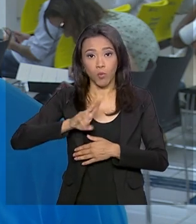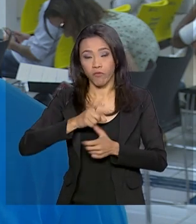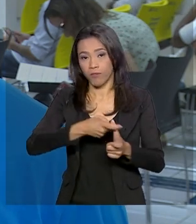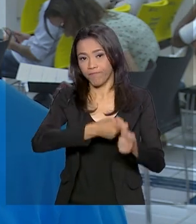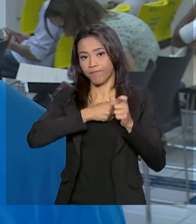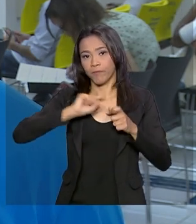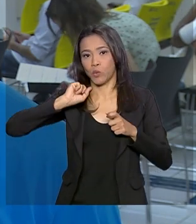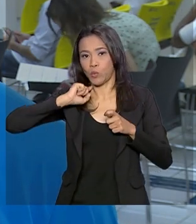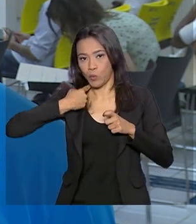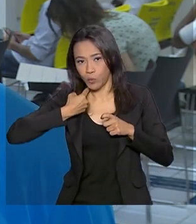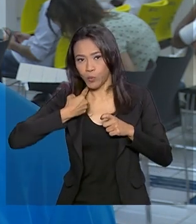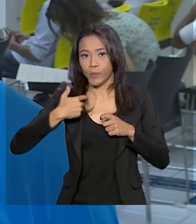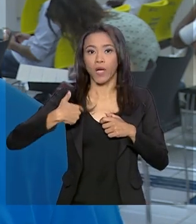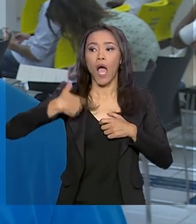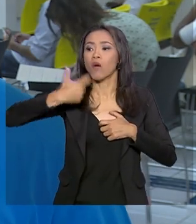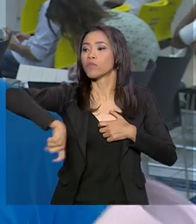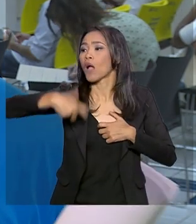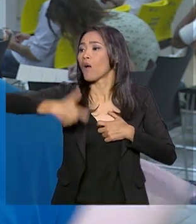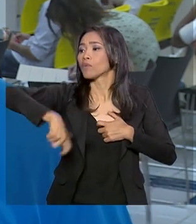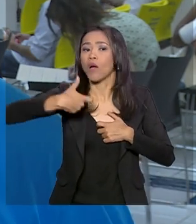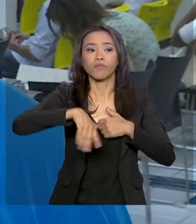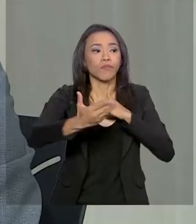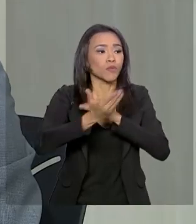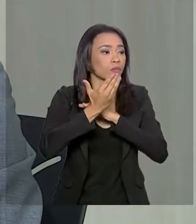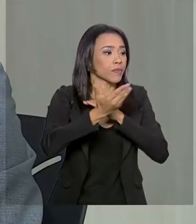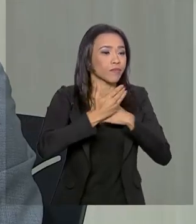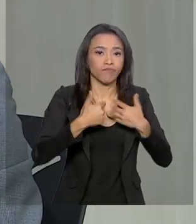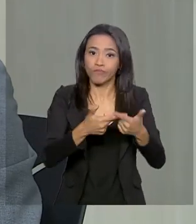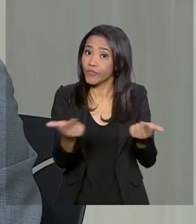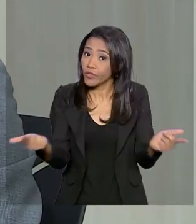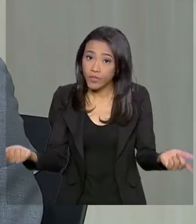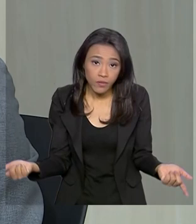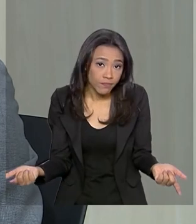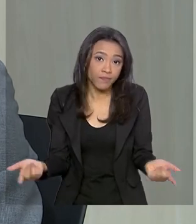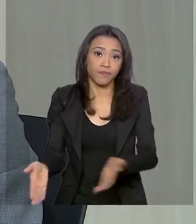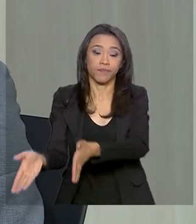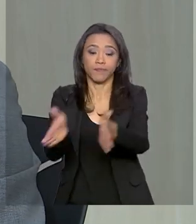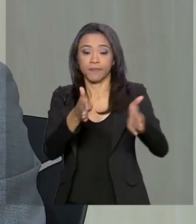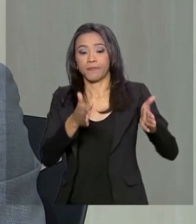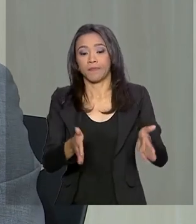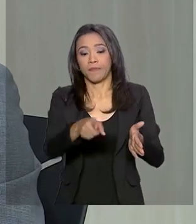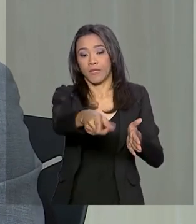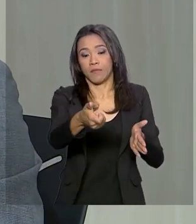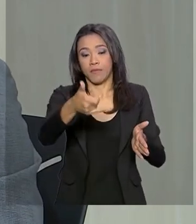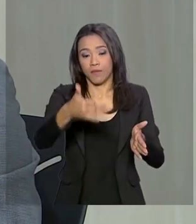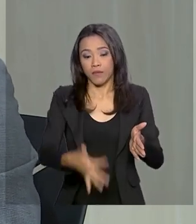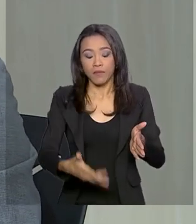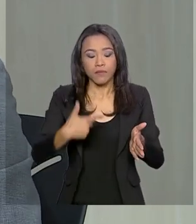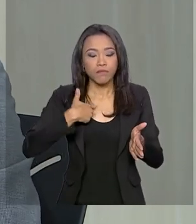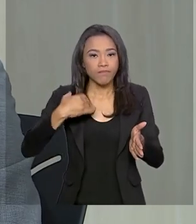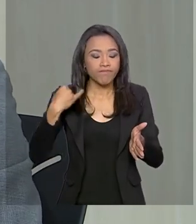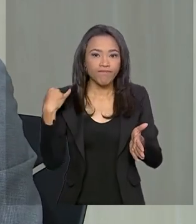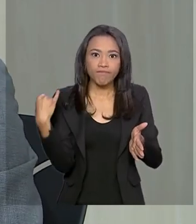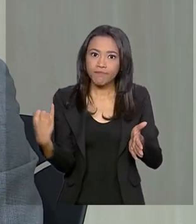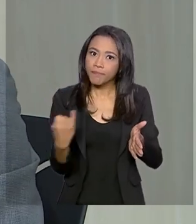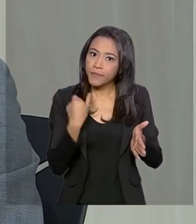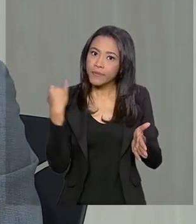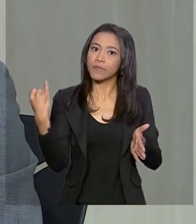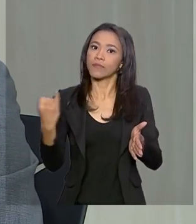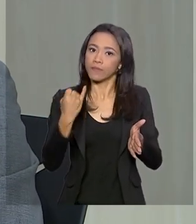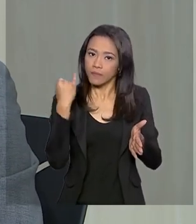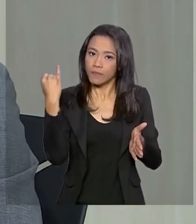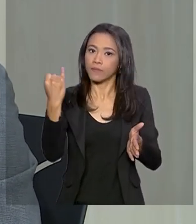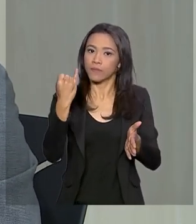e eu não tive a quem recorrer, ninguém. Foi importantíssimo o poder